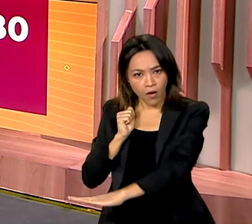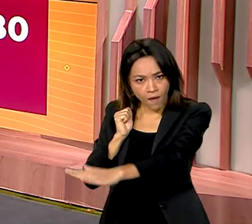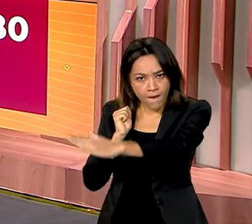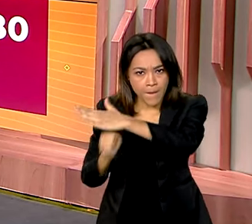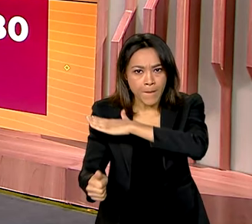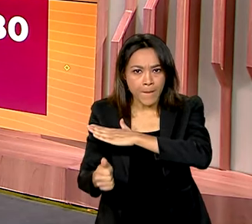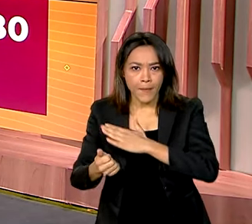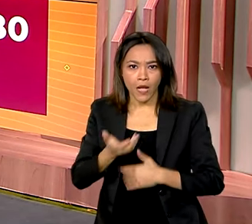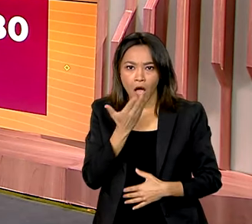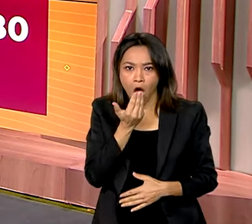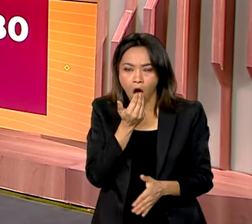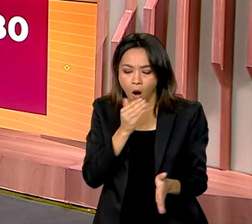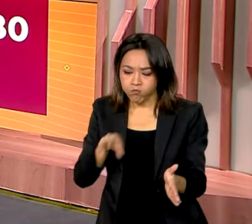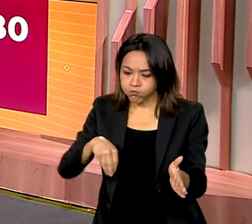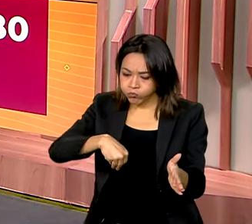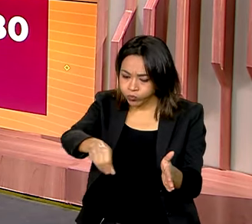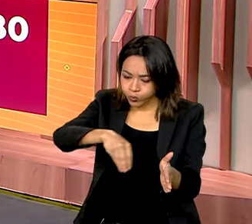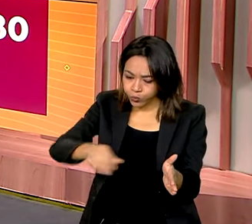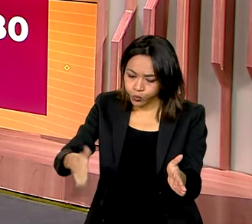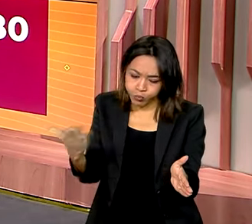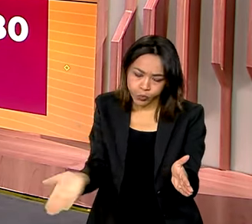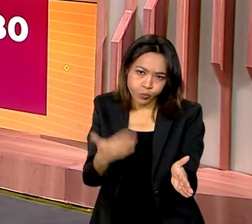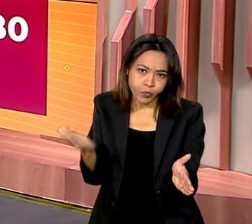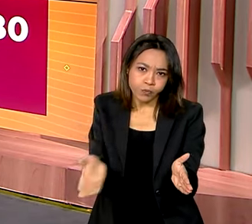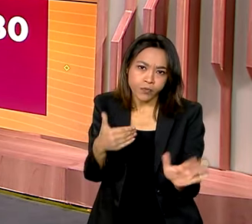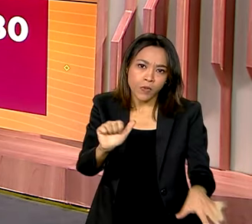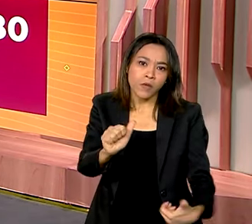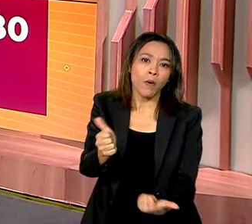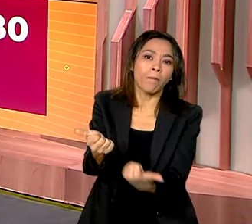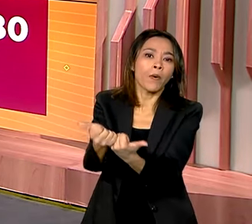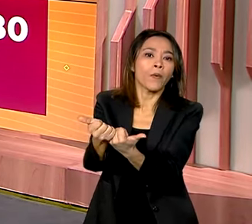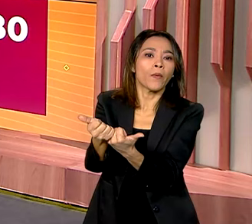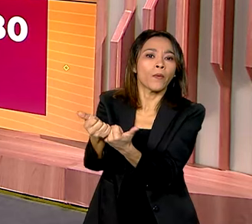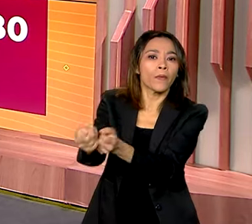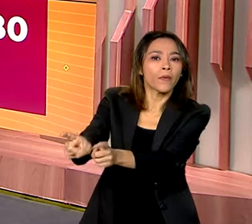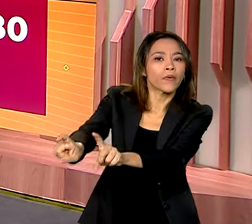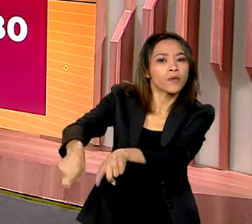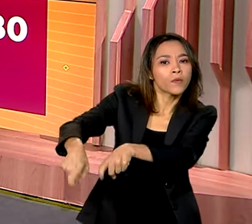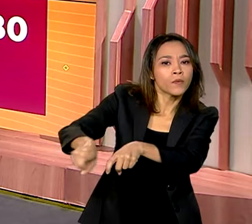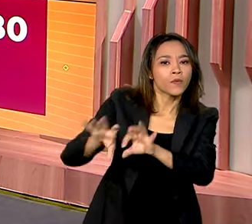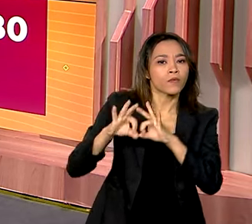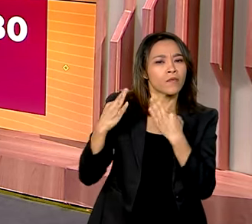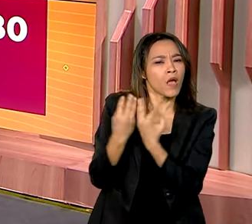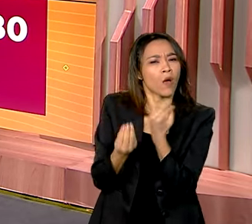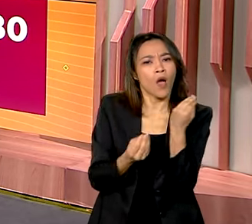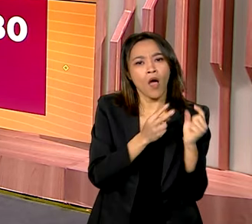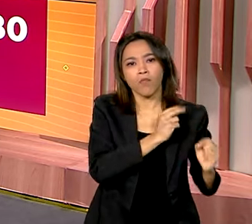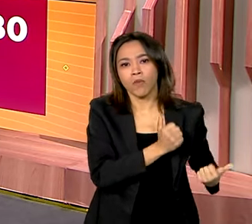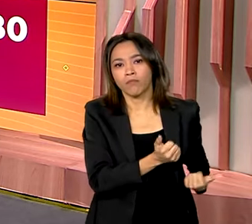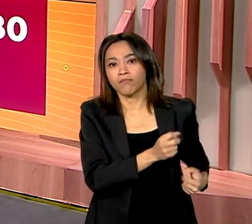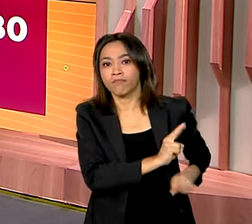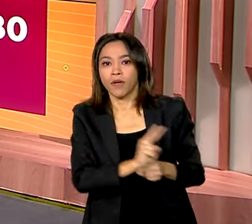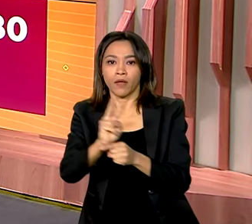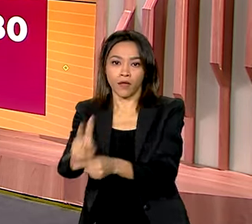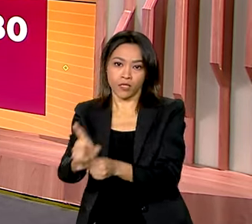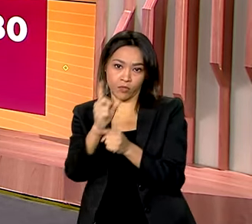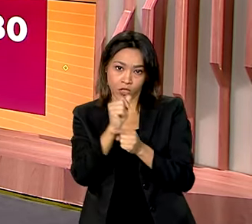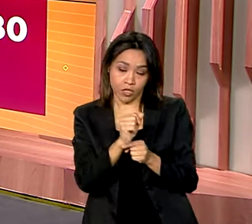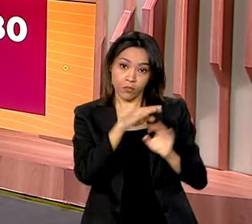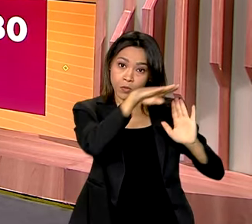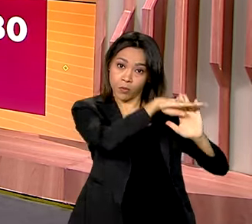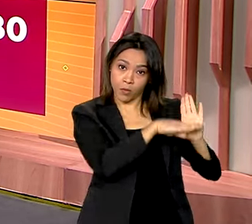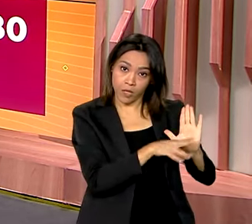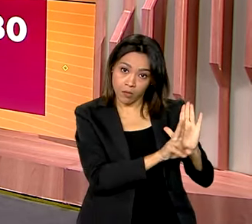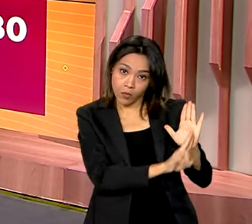alimentos e apoio à agricultura familiar, por meio do crédito liberado pelo PRONAF, o